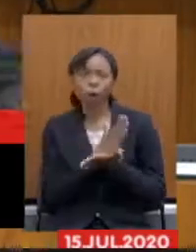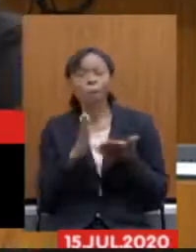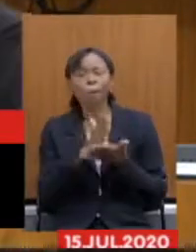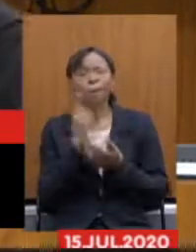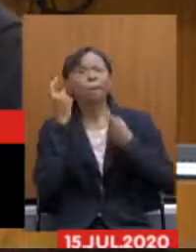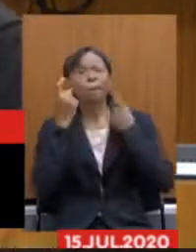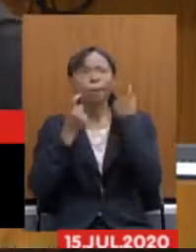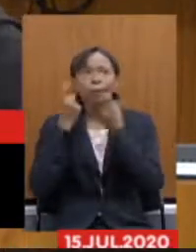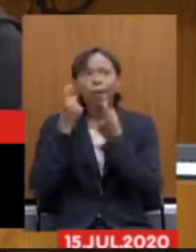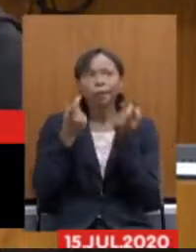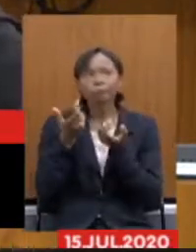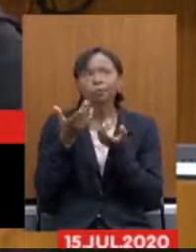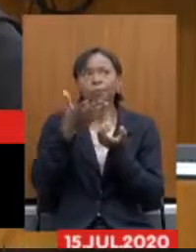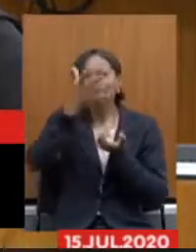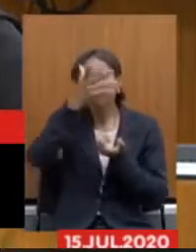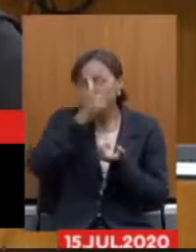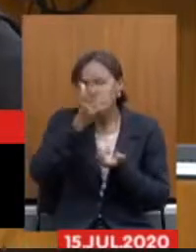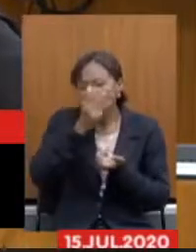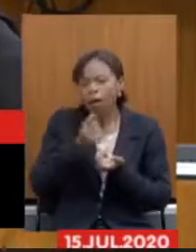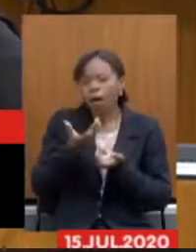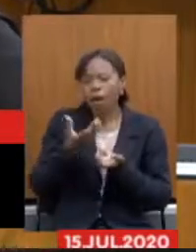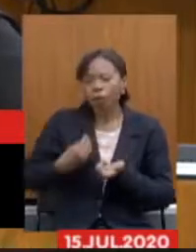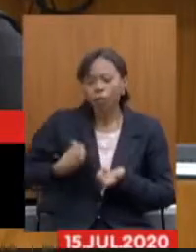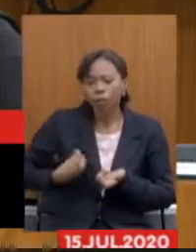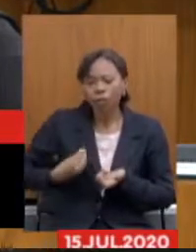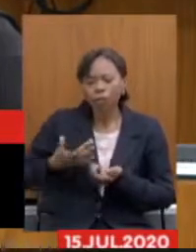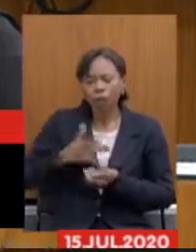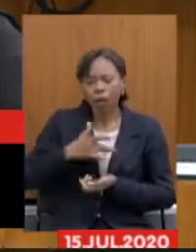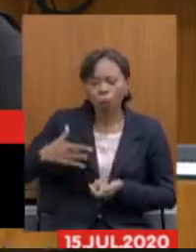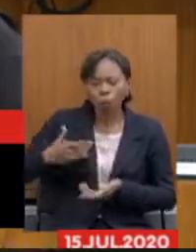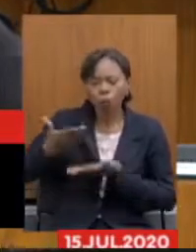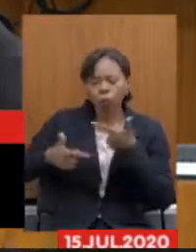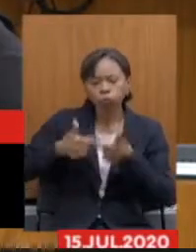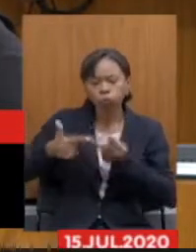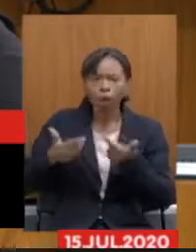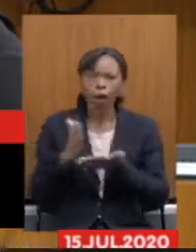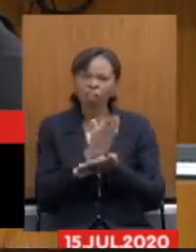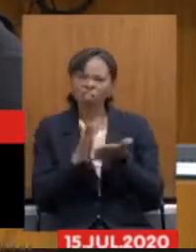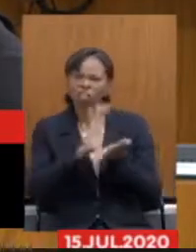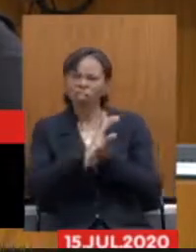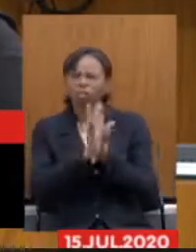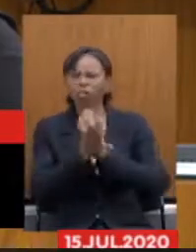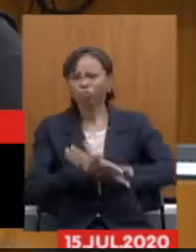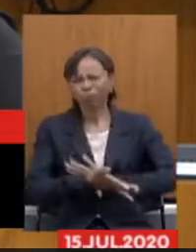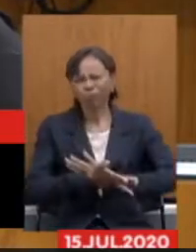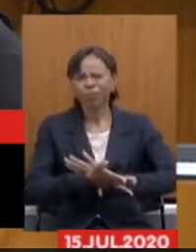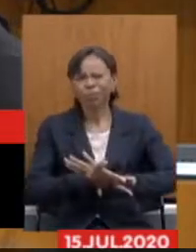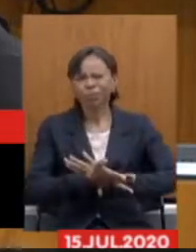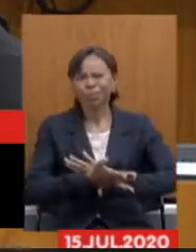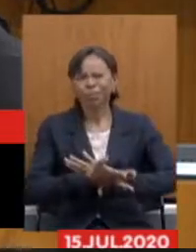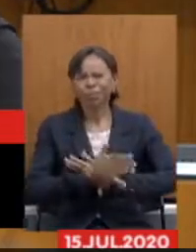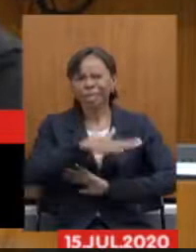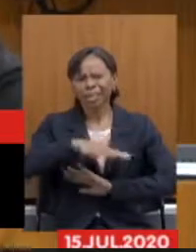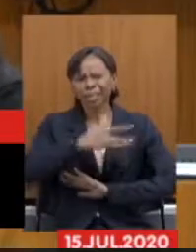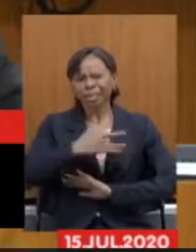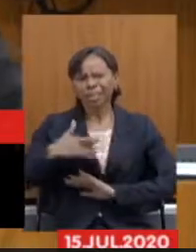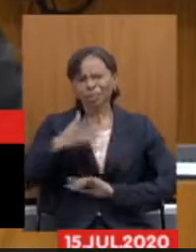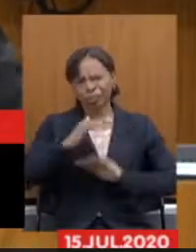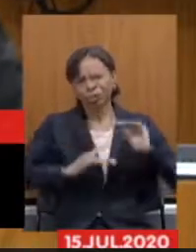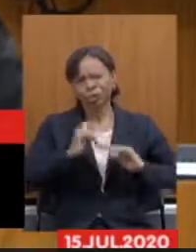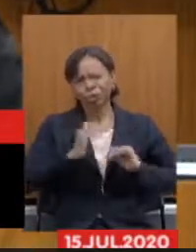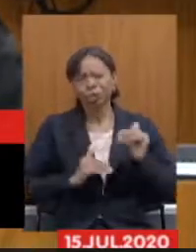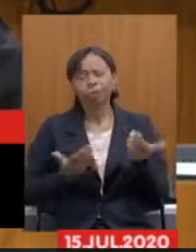salvar vidas alguns se preocupam em destruir as vidas dos que salvam gente o meu tempo encerrou